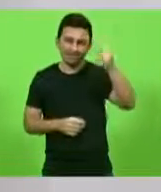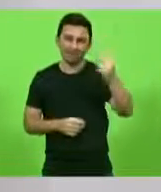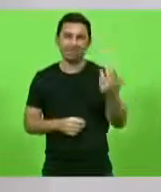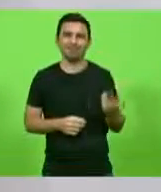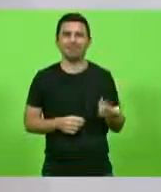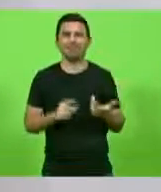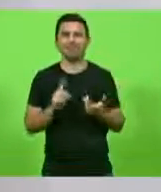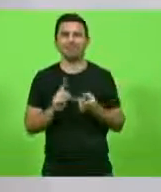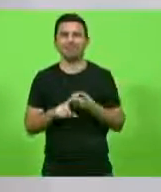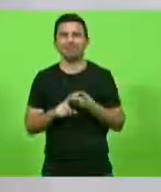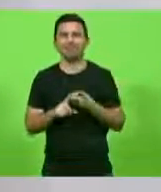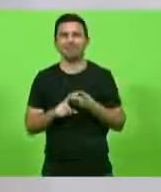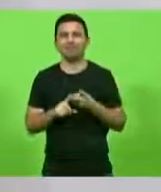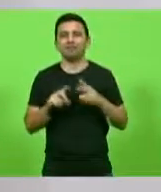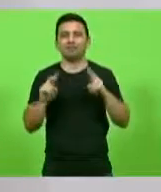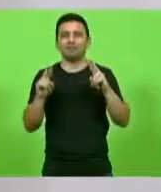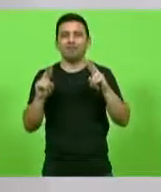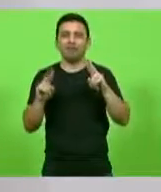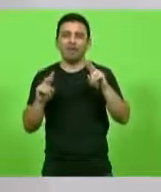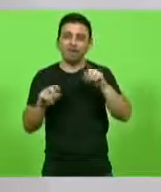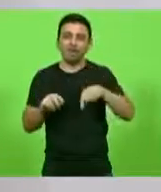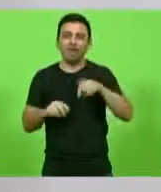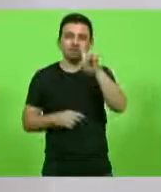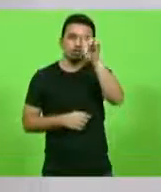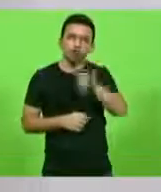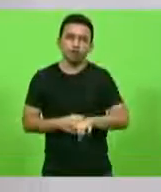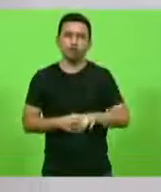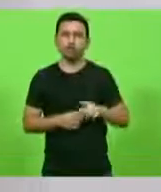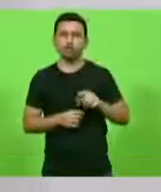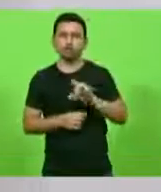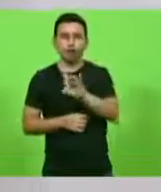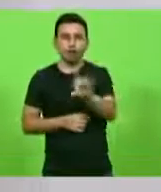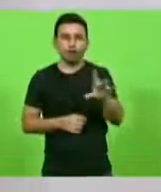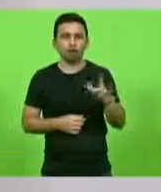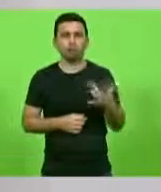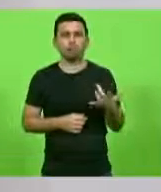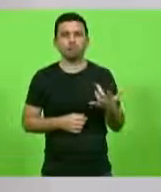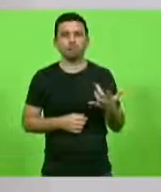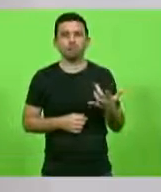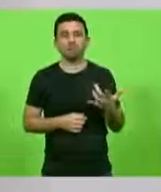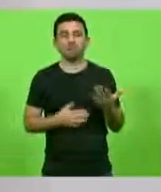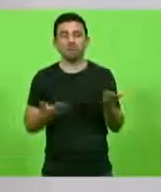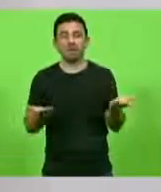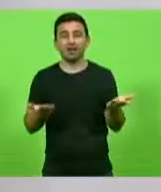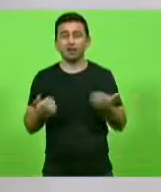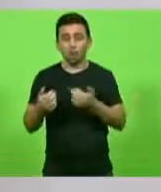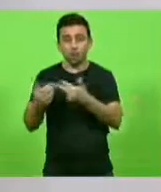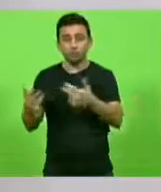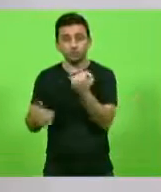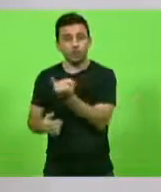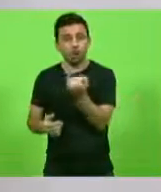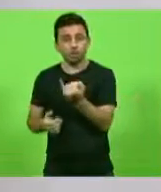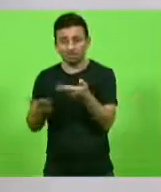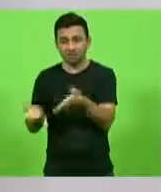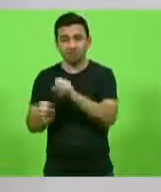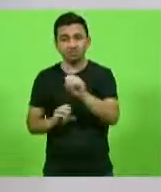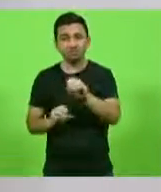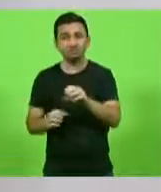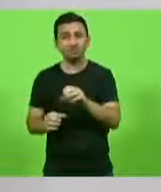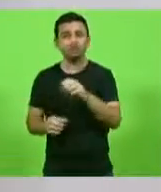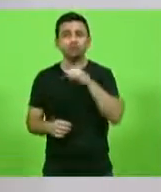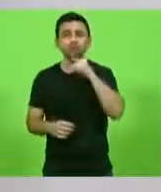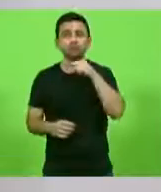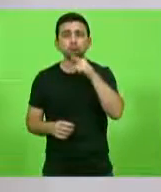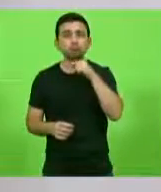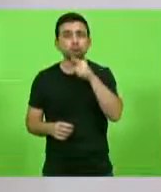noções de direitos, sendo que nem aquilo que precisa ser ensinado consegue-se ter